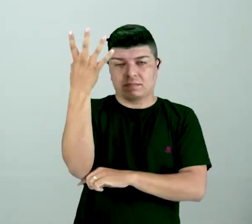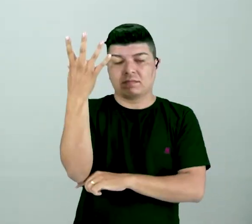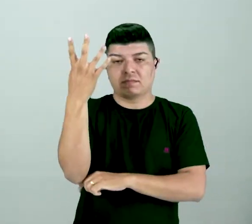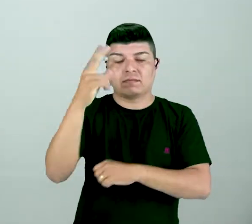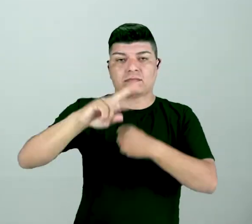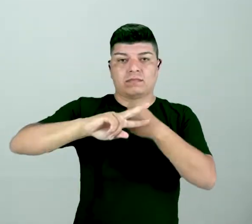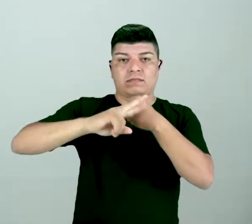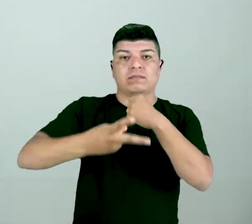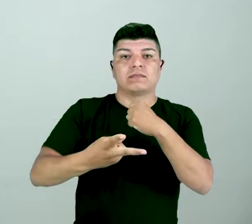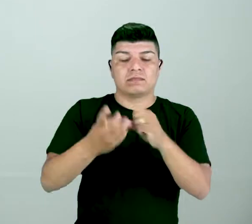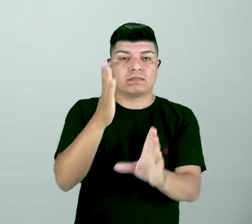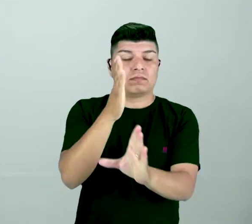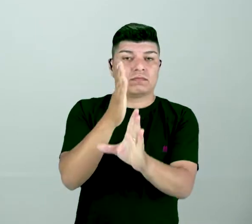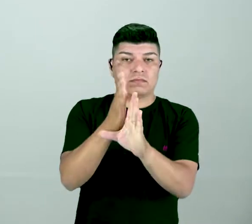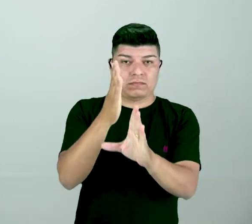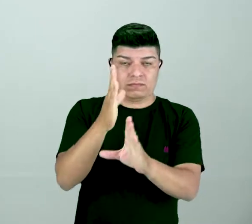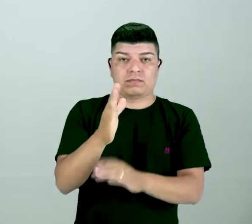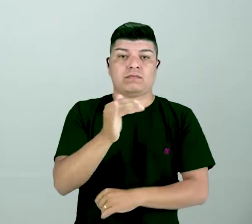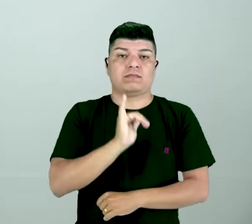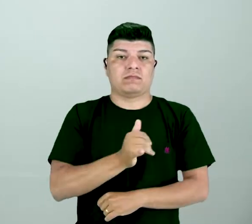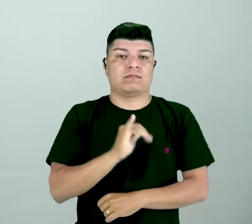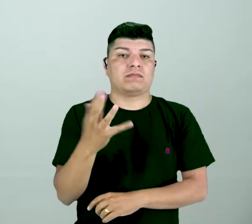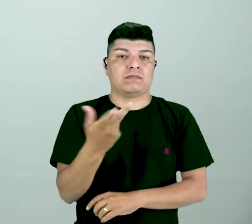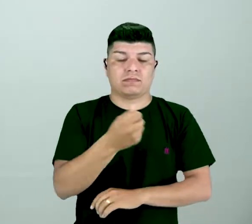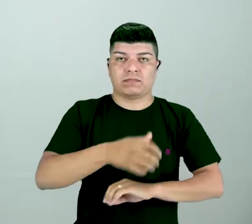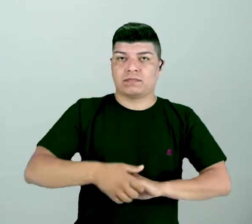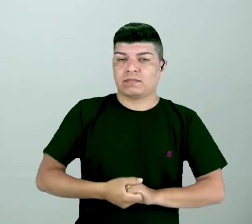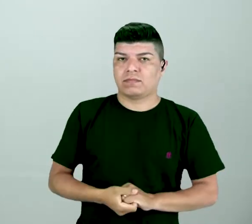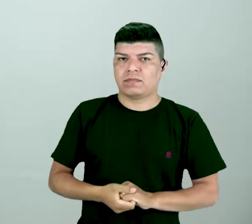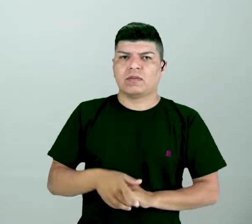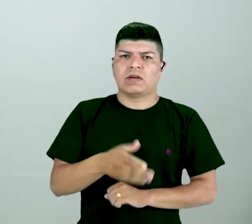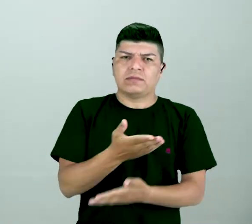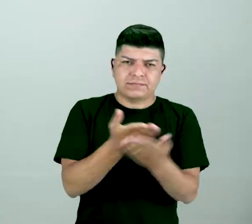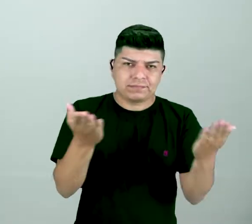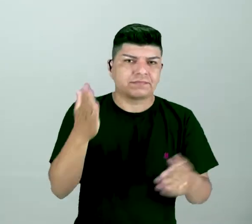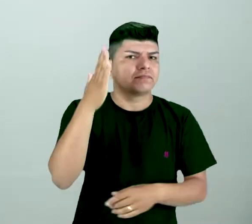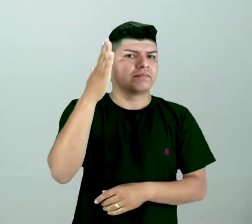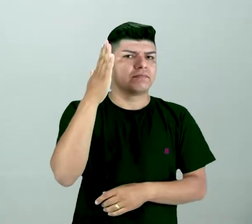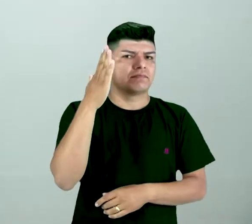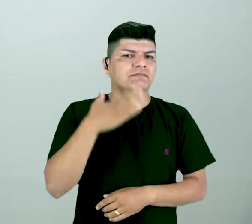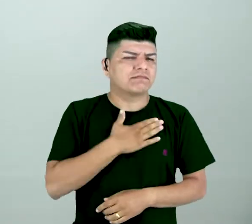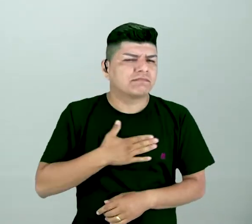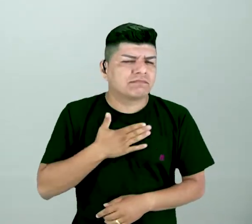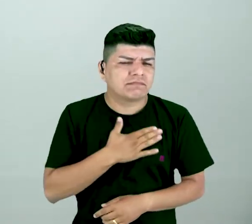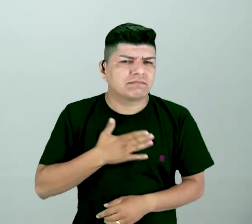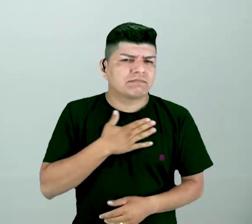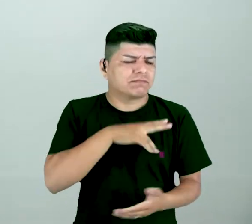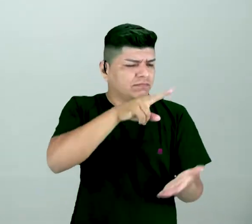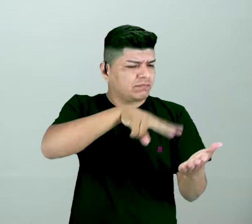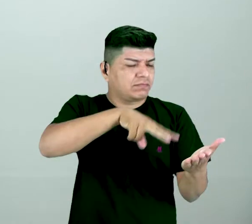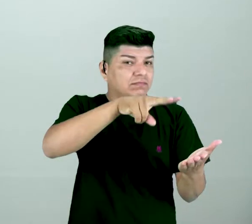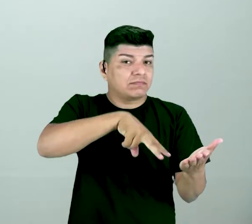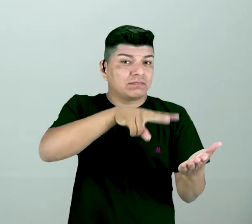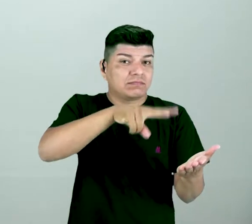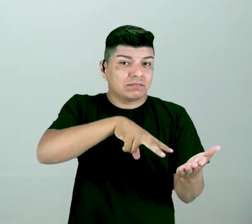Então, você gosta de ler histórias ou gosta de ouvir as histórias de contos?